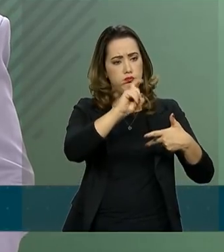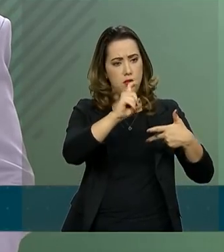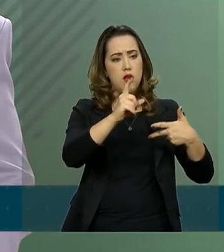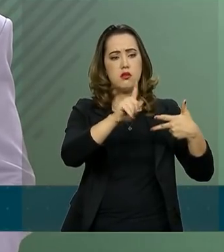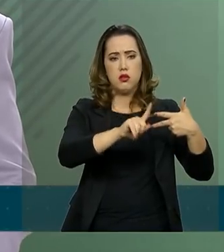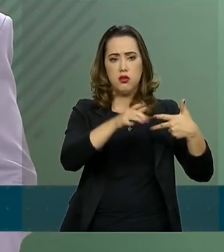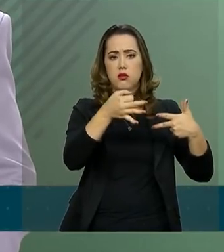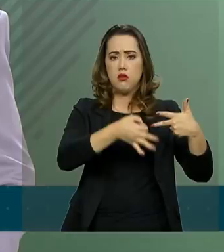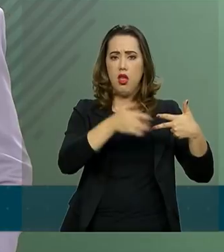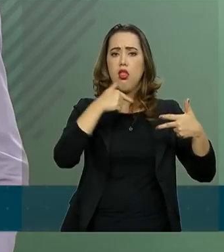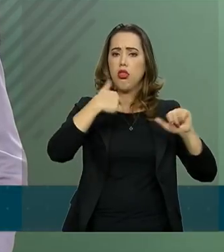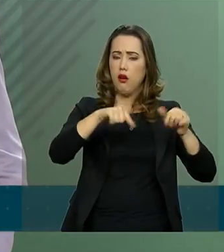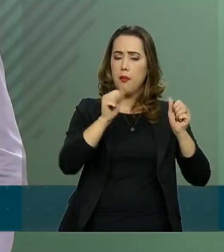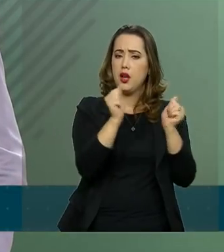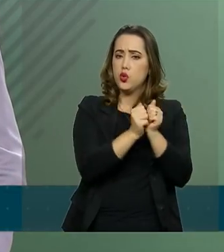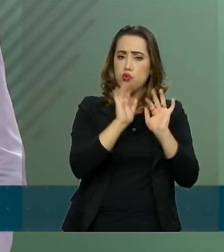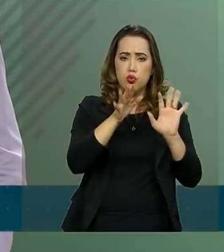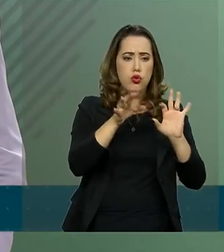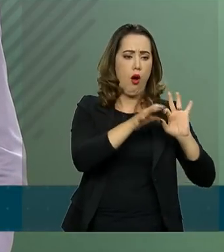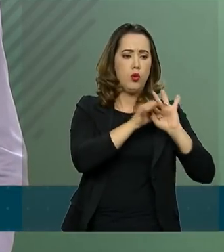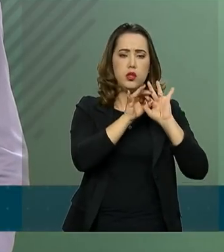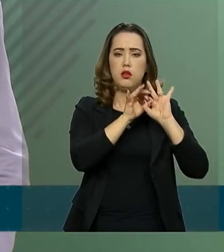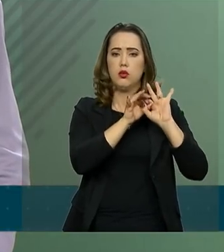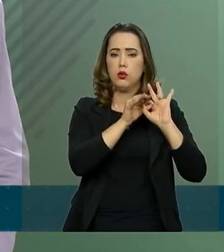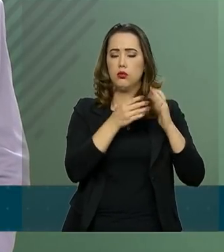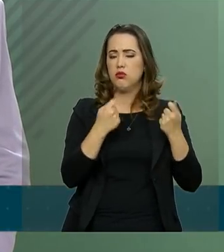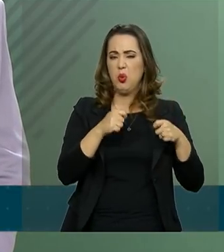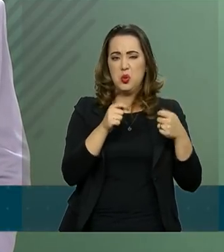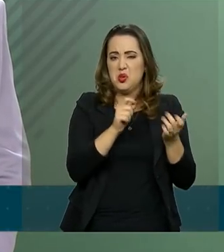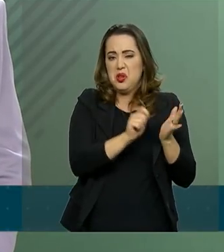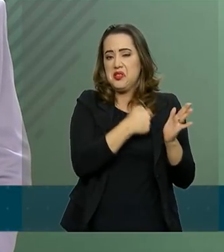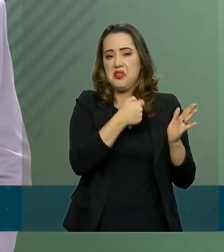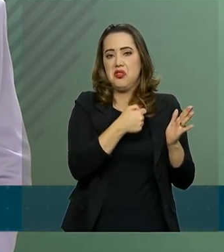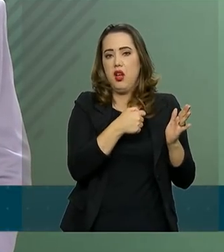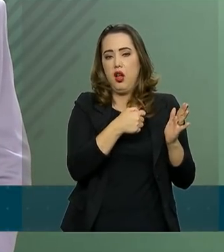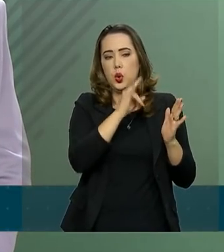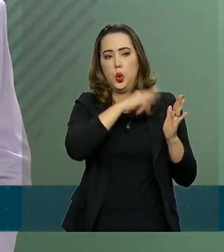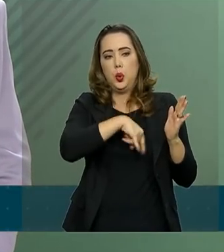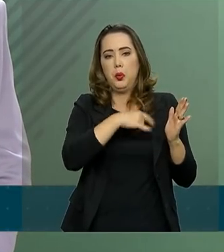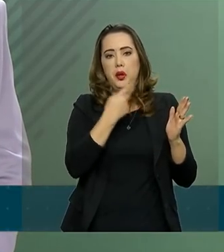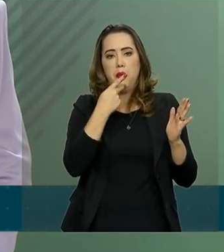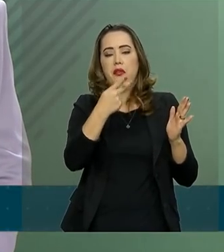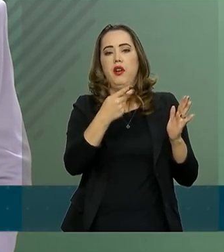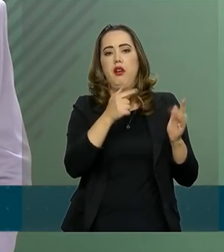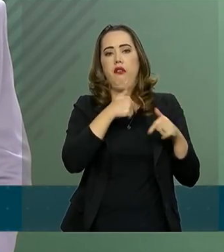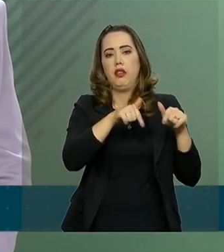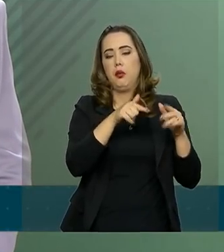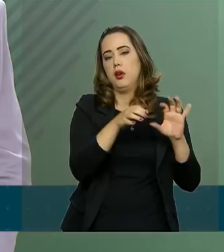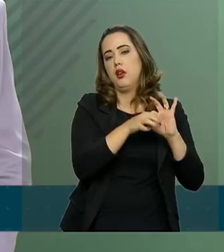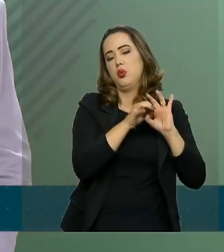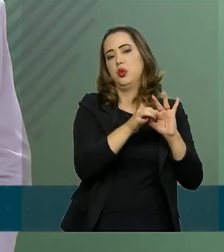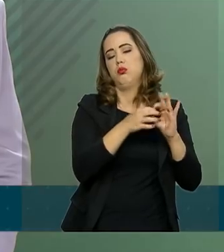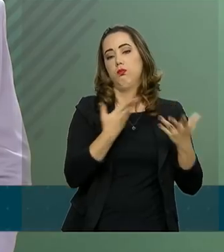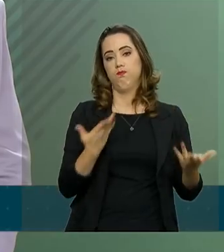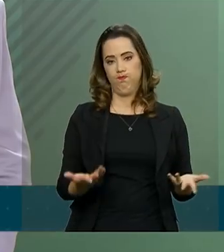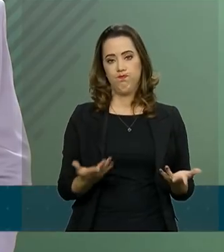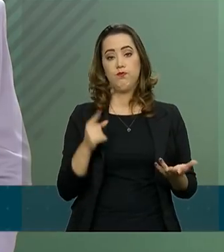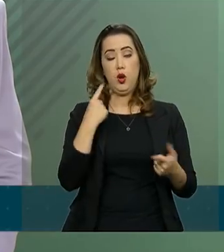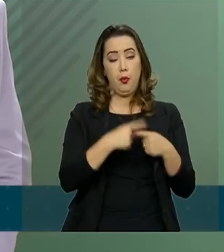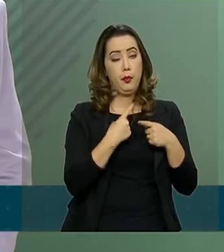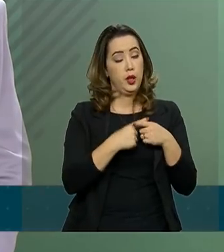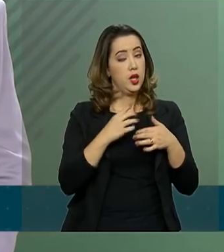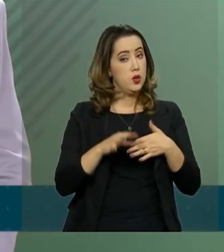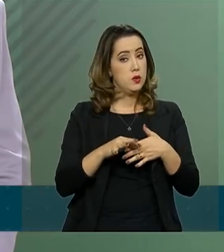a ocorrer. Ele já está ocorrendo na medida em que os líderes desses poderes têm